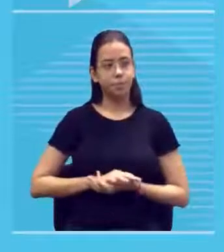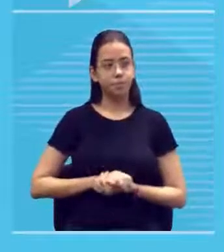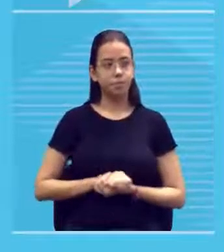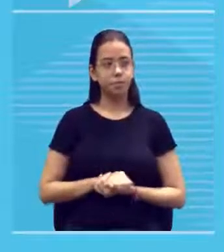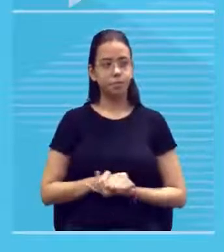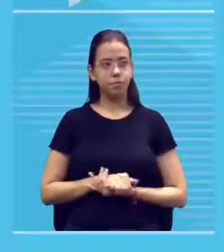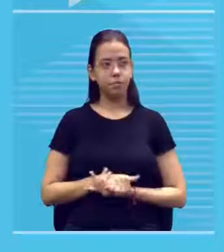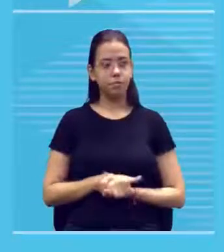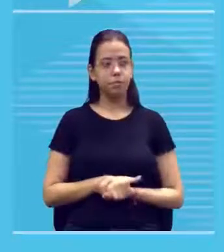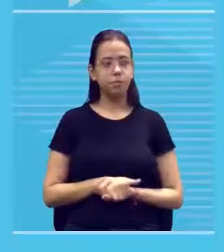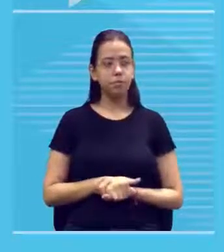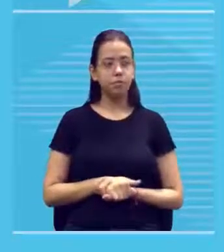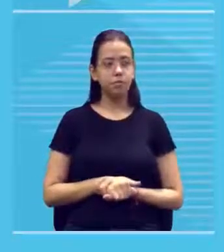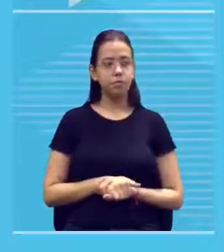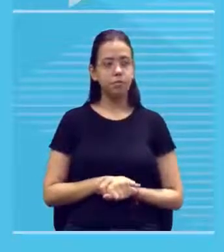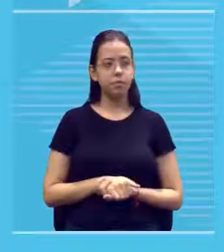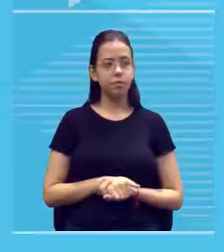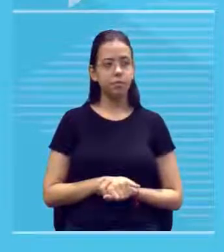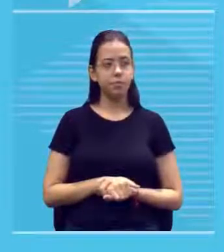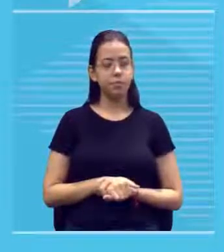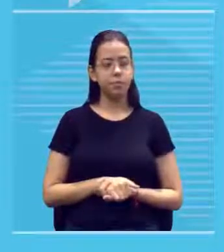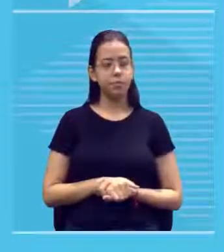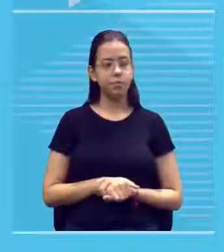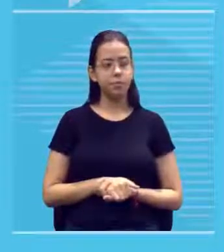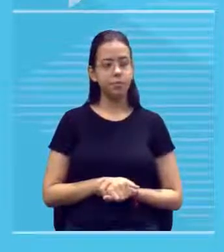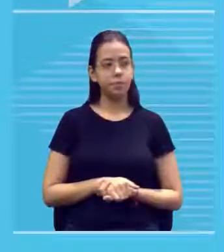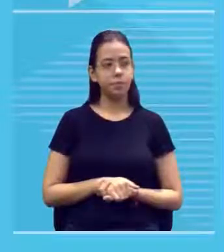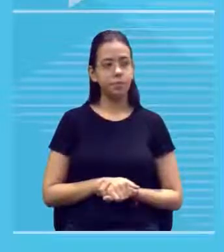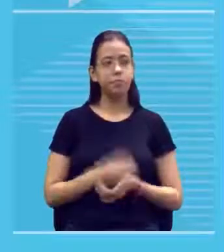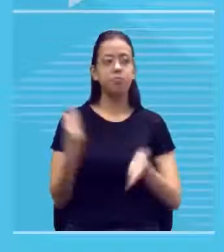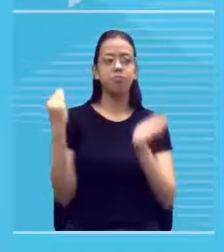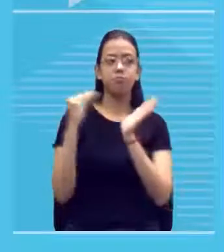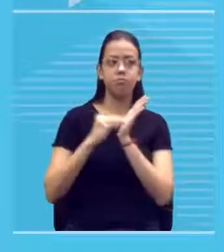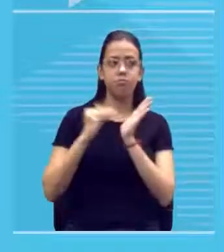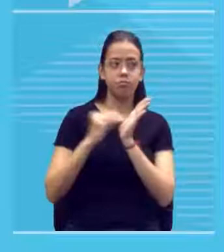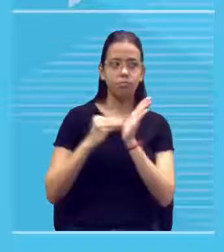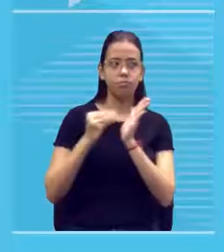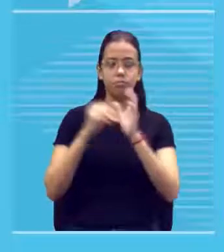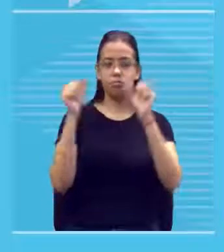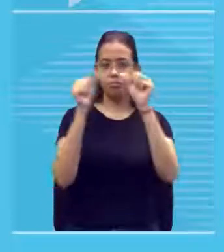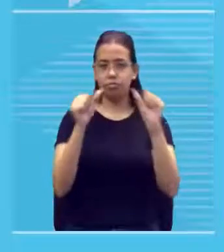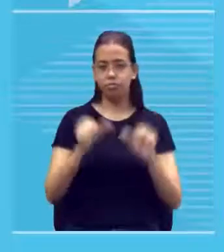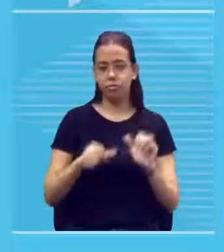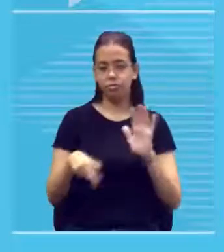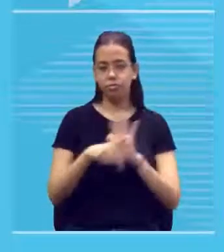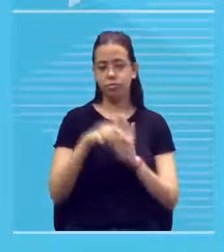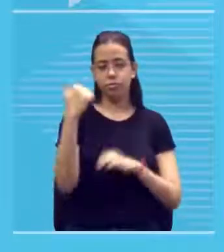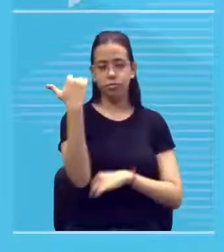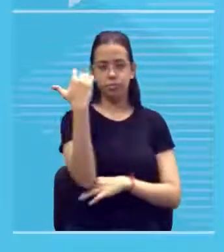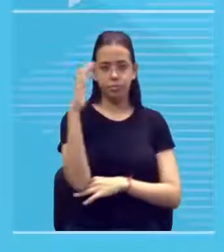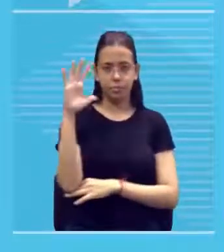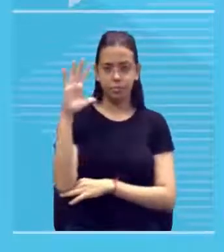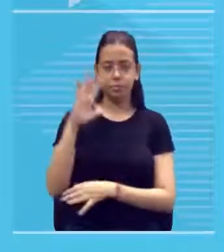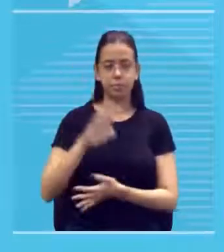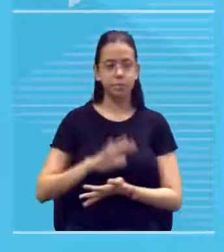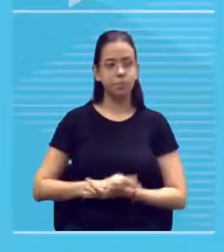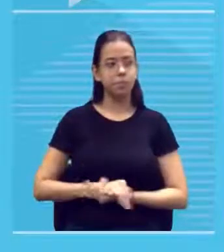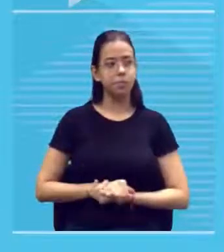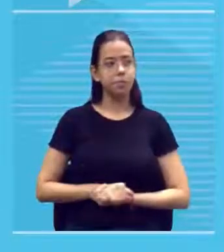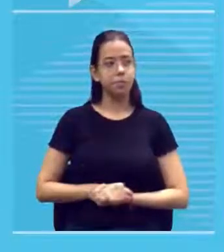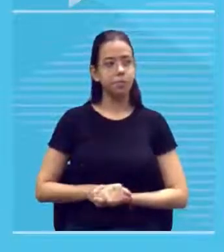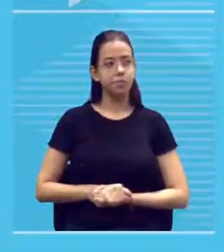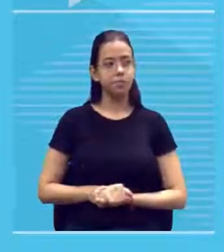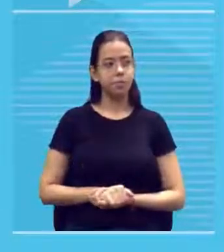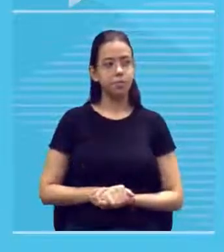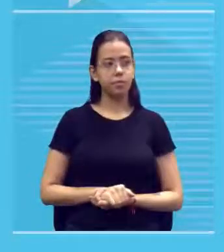a arte pictórica é determinada pela ausência de formas da natureza e